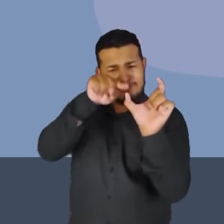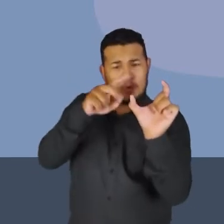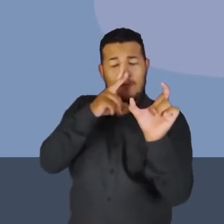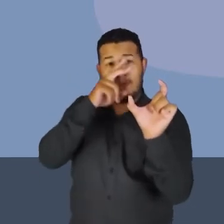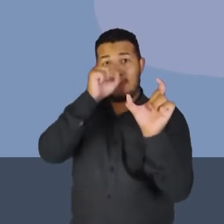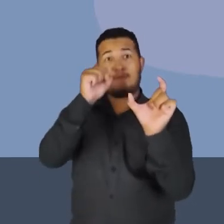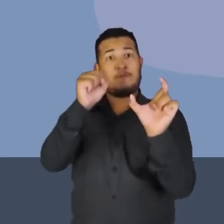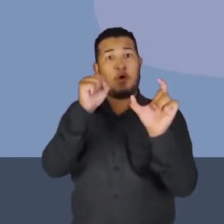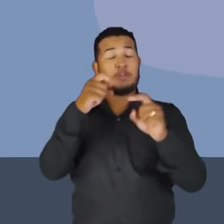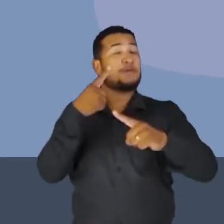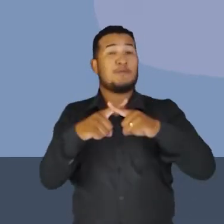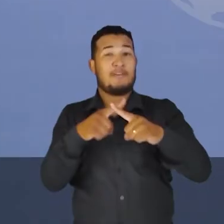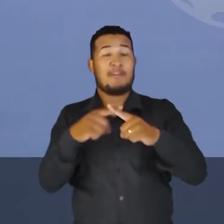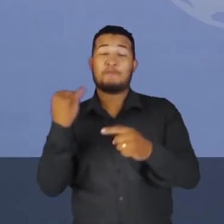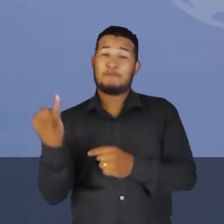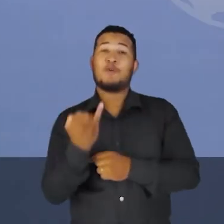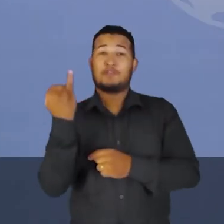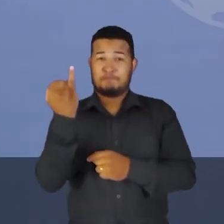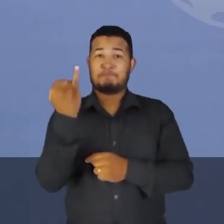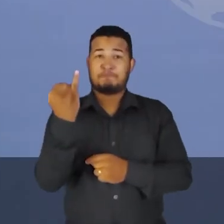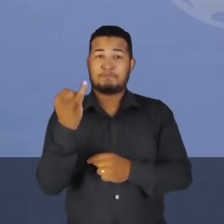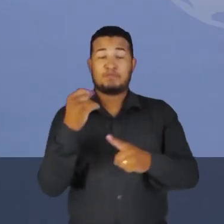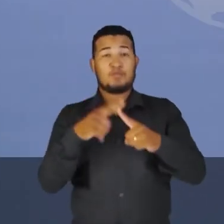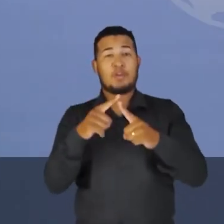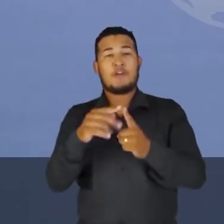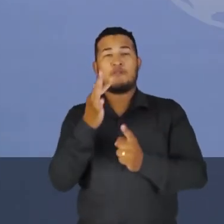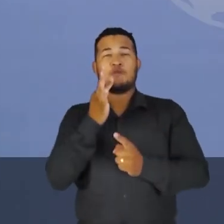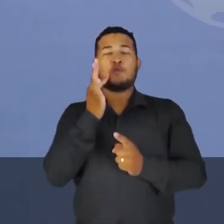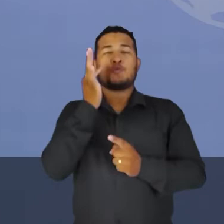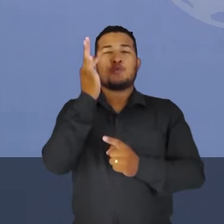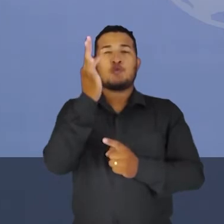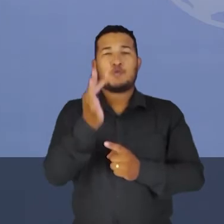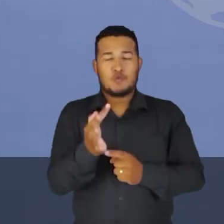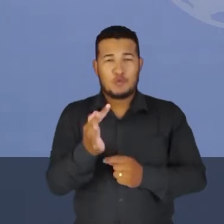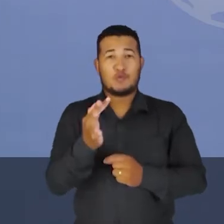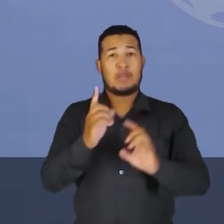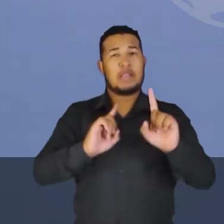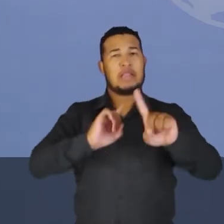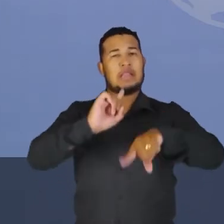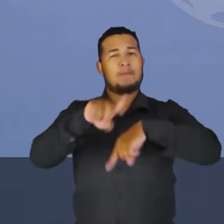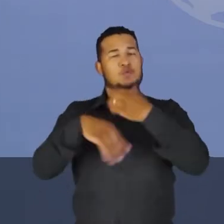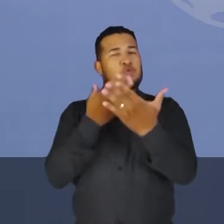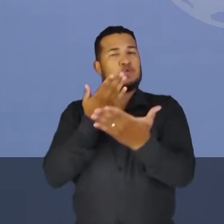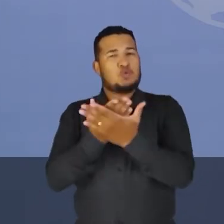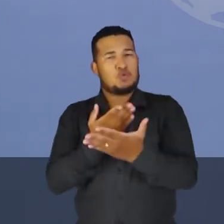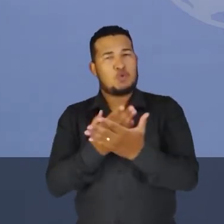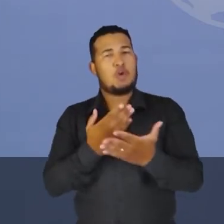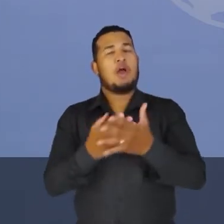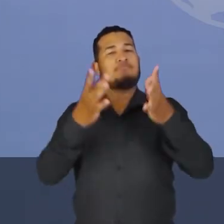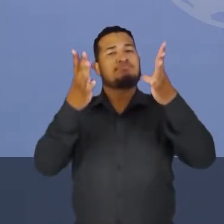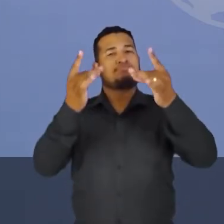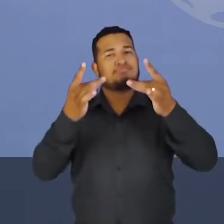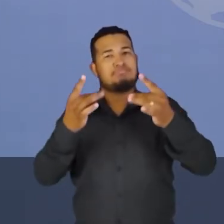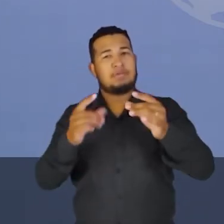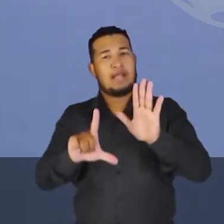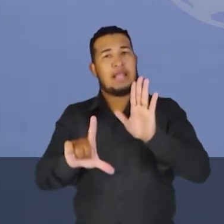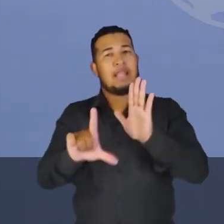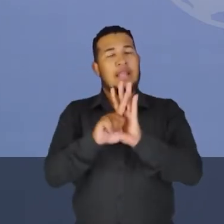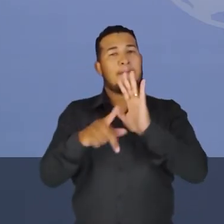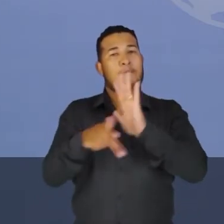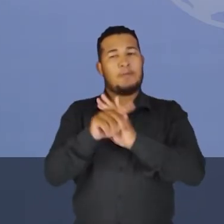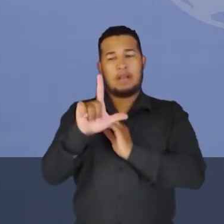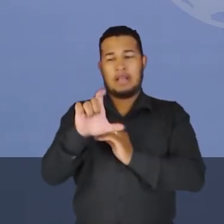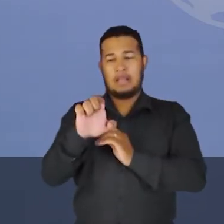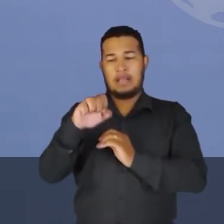Por que isso é importante? Porque no futuro, quando nós formos estudar um pouquinho melhor, lei de Lens,